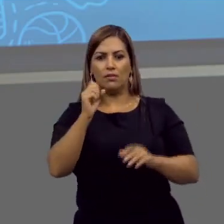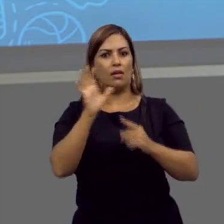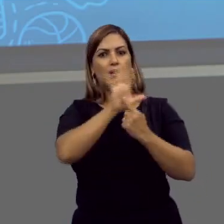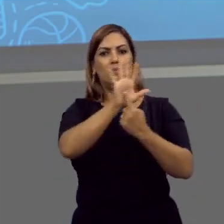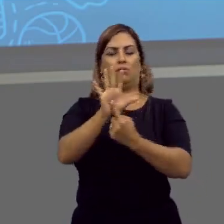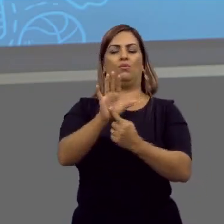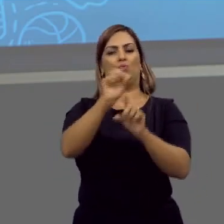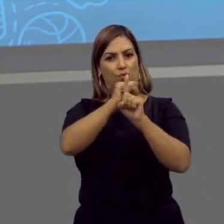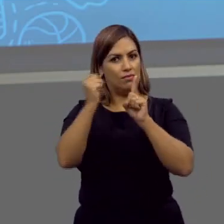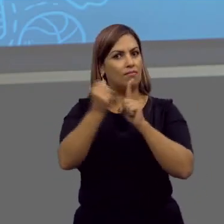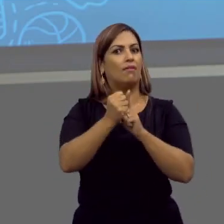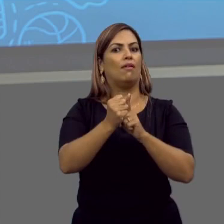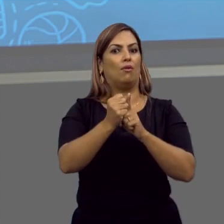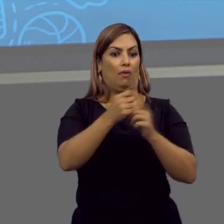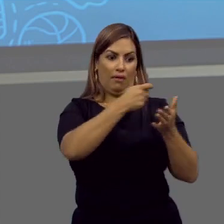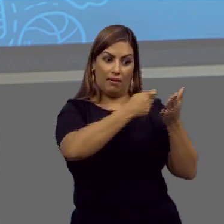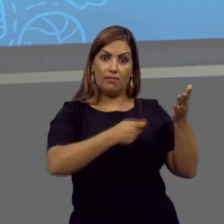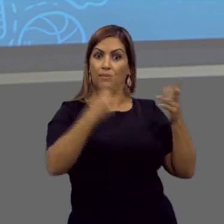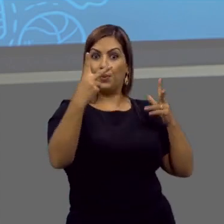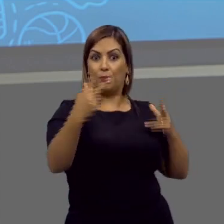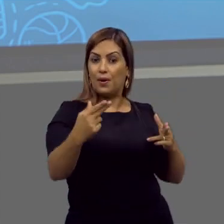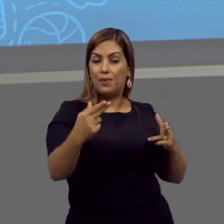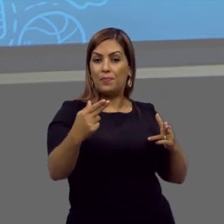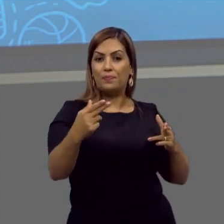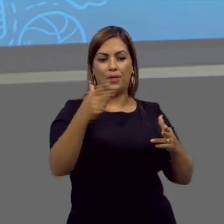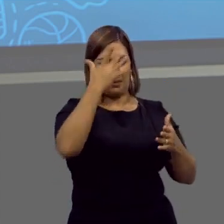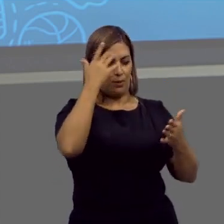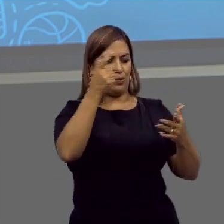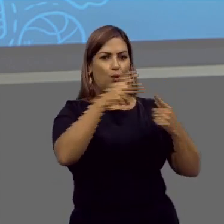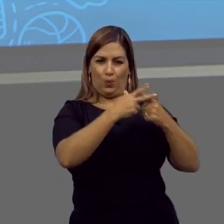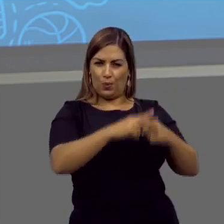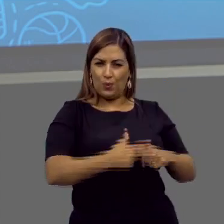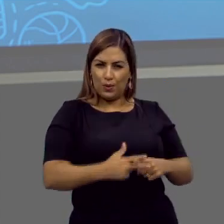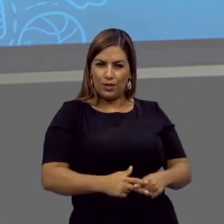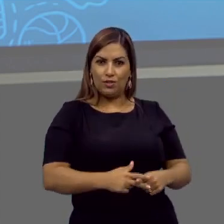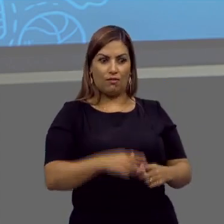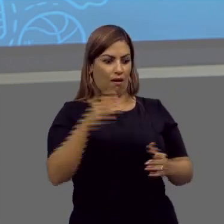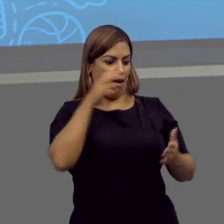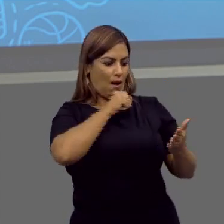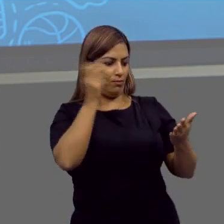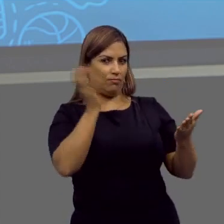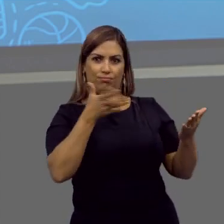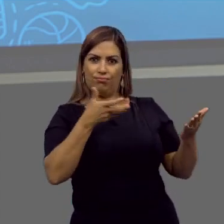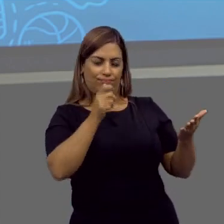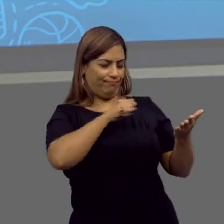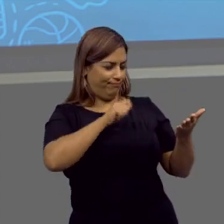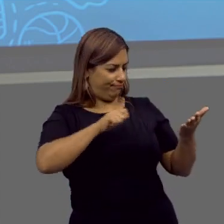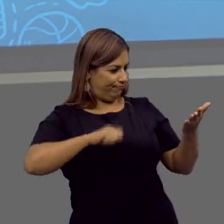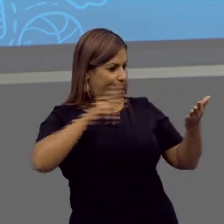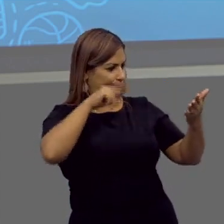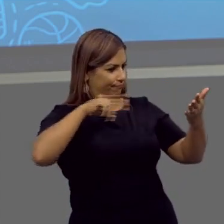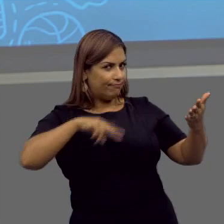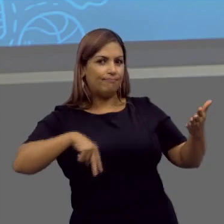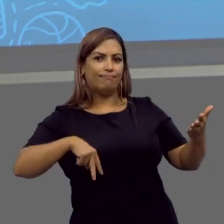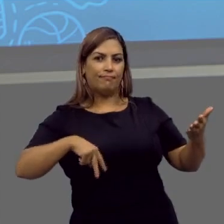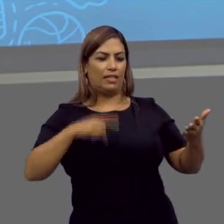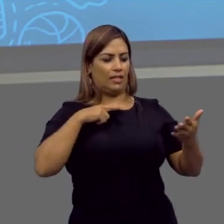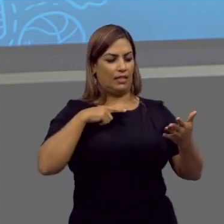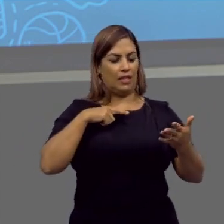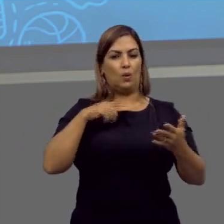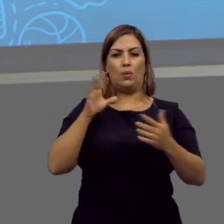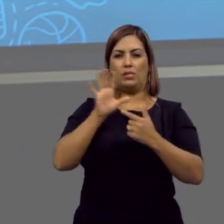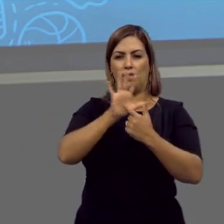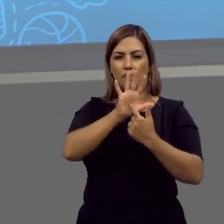social, na redação não seria diferente. E o corretor tem uma velocidade muito rápida na correção. Então, essa